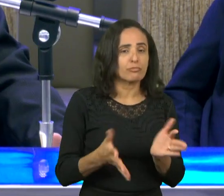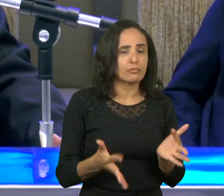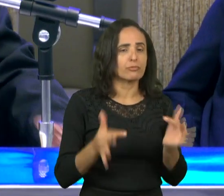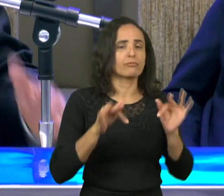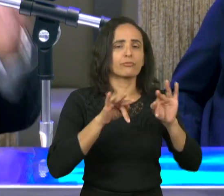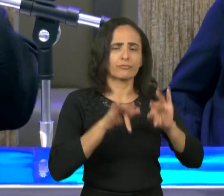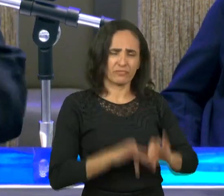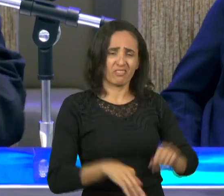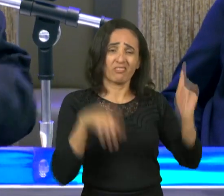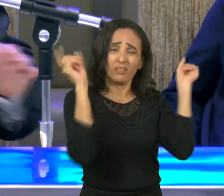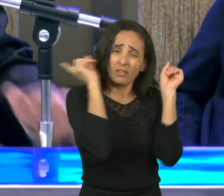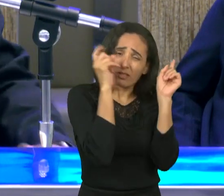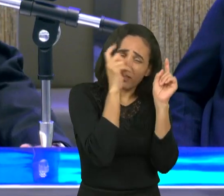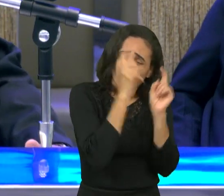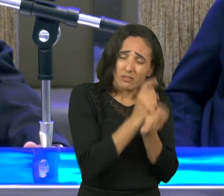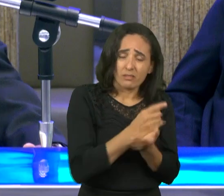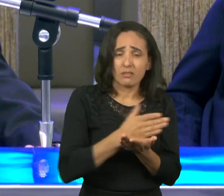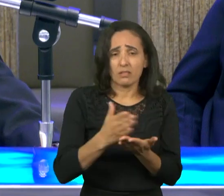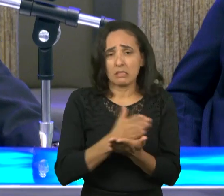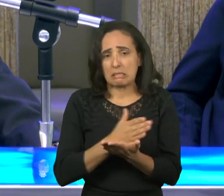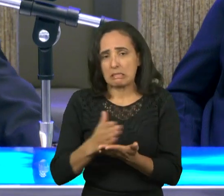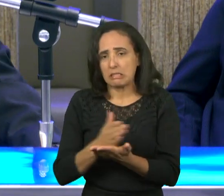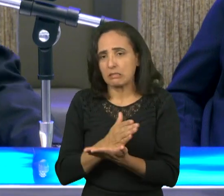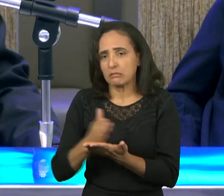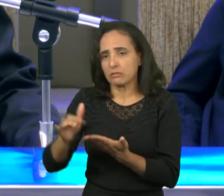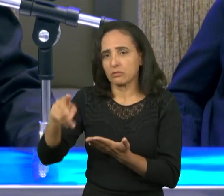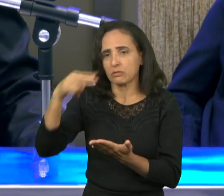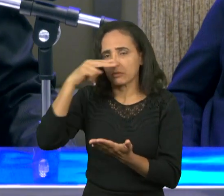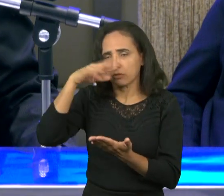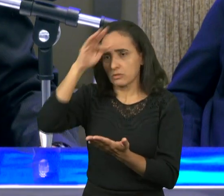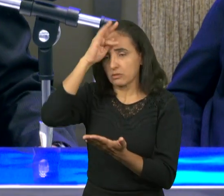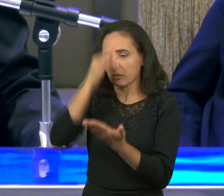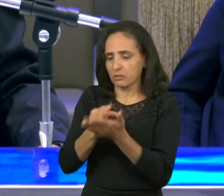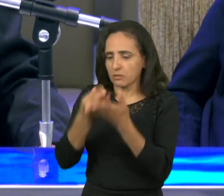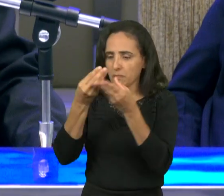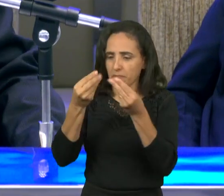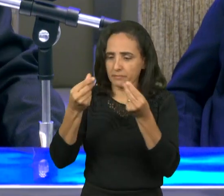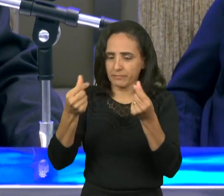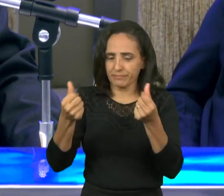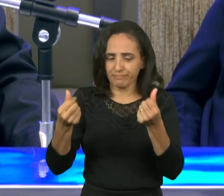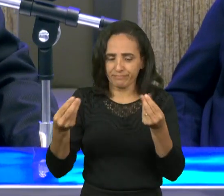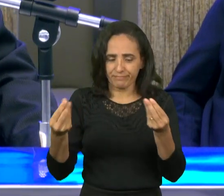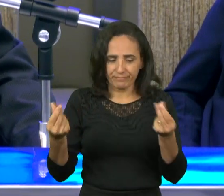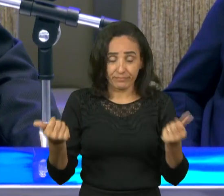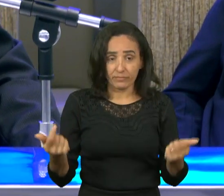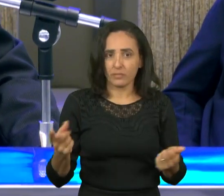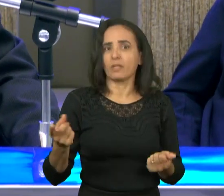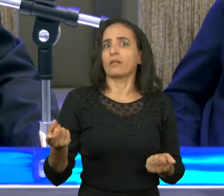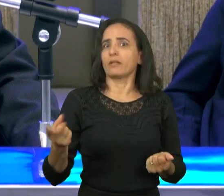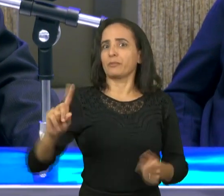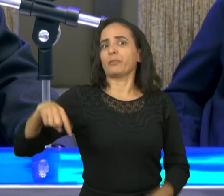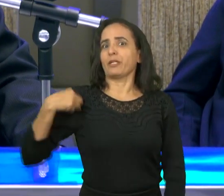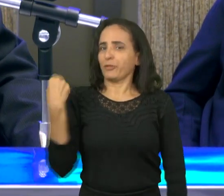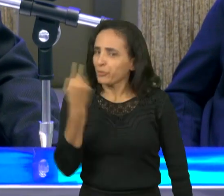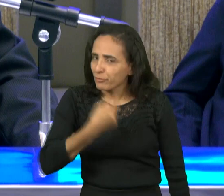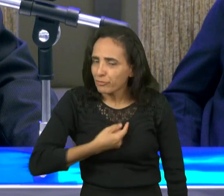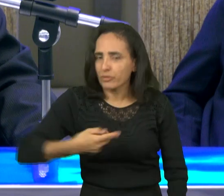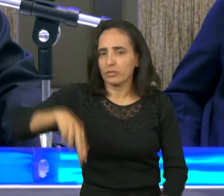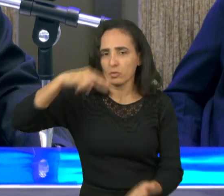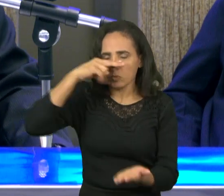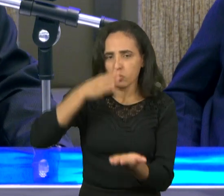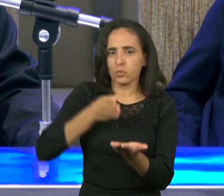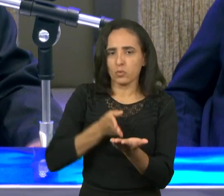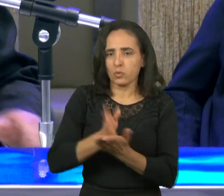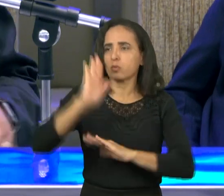isso? em que muitos esfriarão na fé mas a igreja do Senhor vai sendo renovada dia a dia